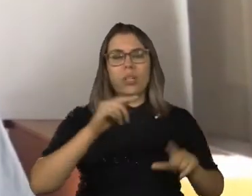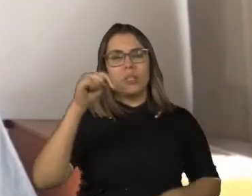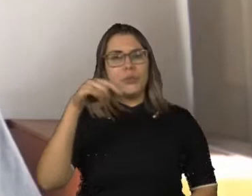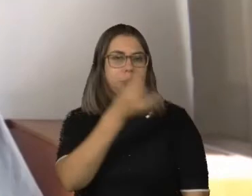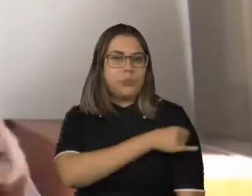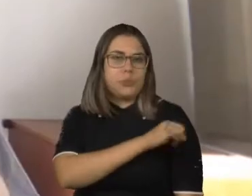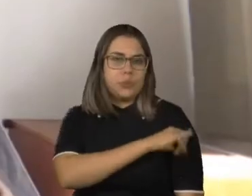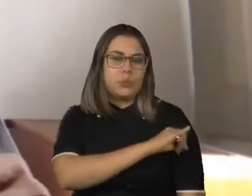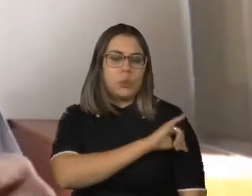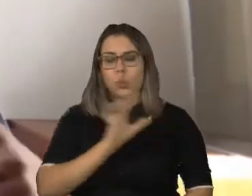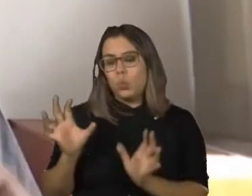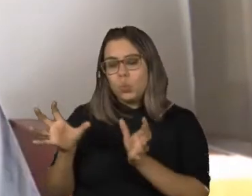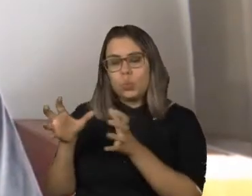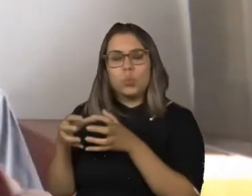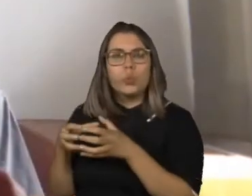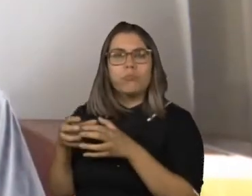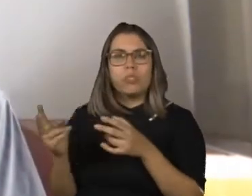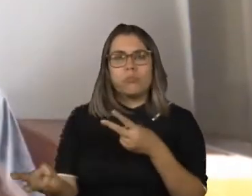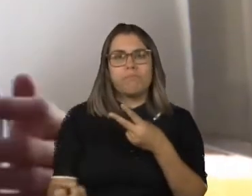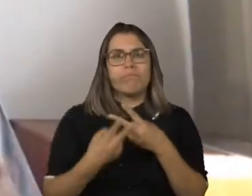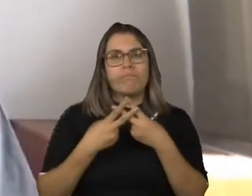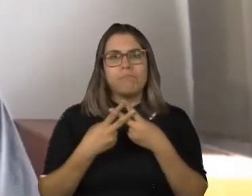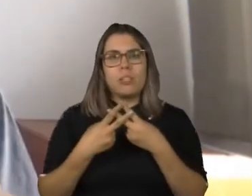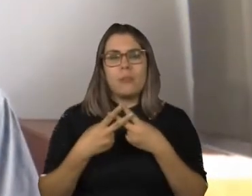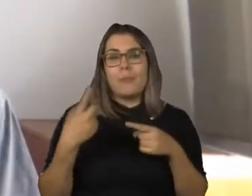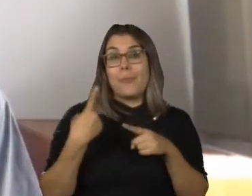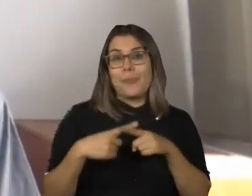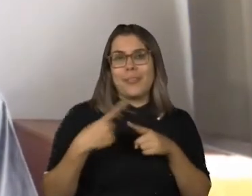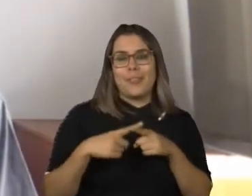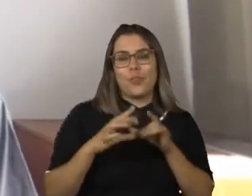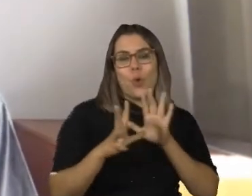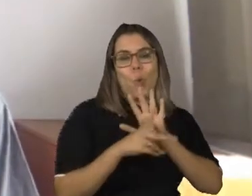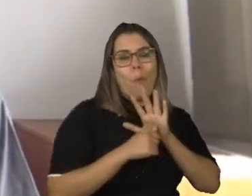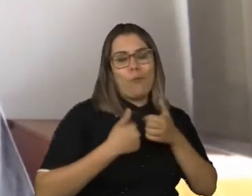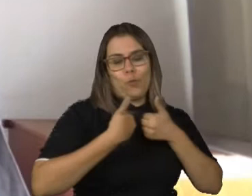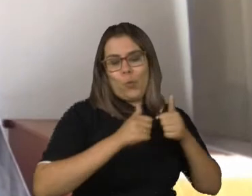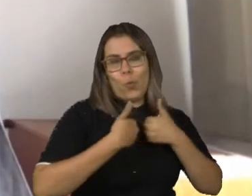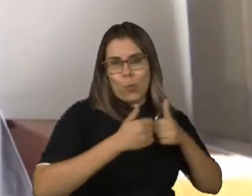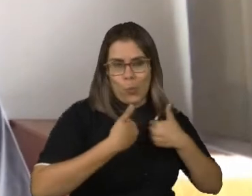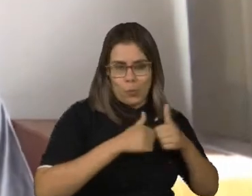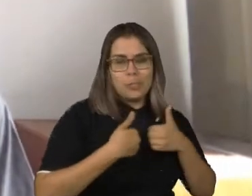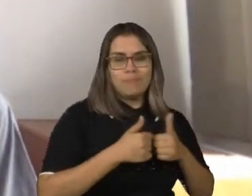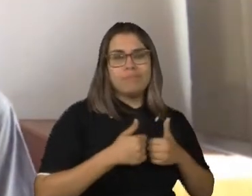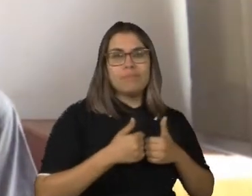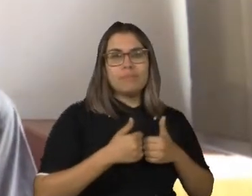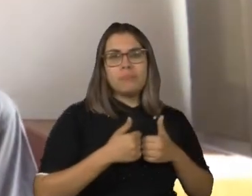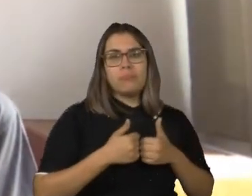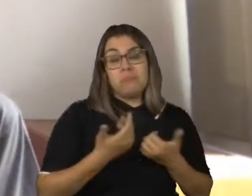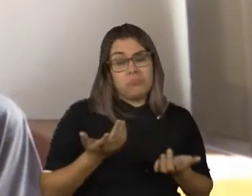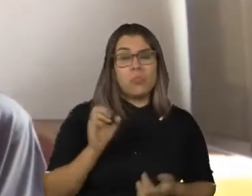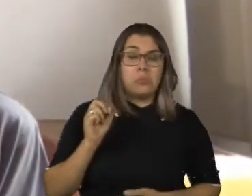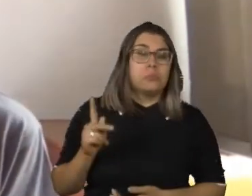disse que uma quadrilha tinha sido presa depois de assaltar um ônibus. Até aí, nenhuma novidade.